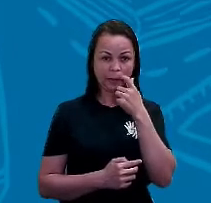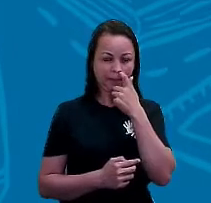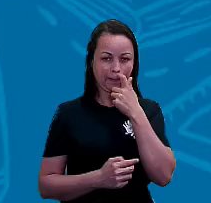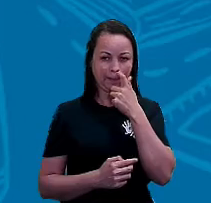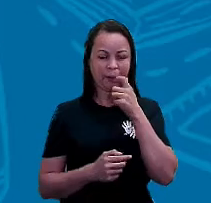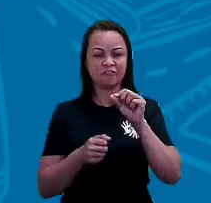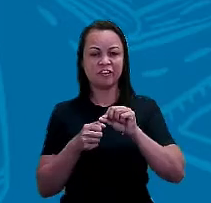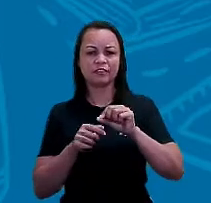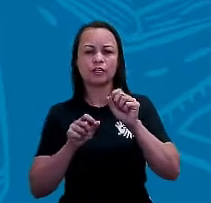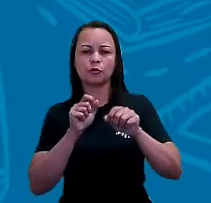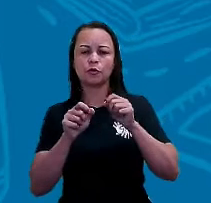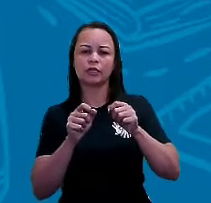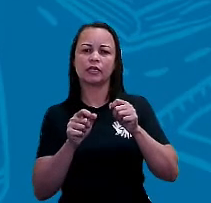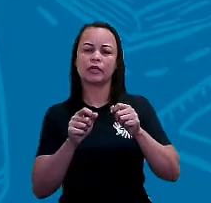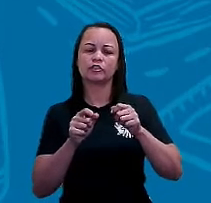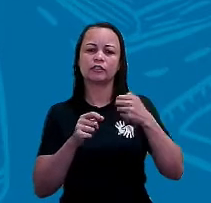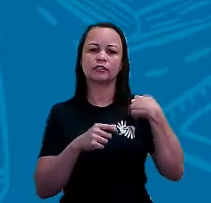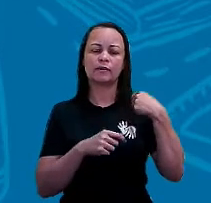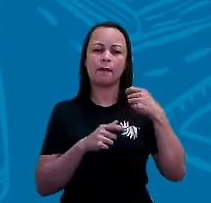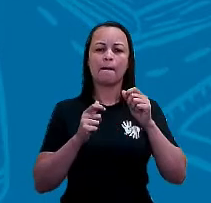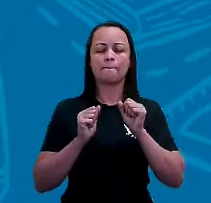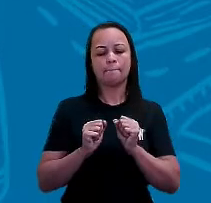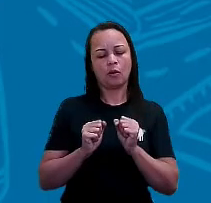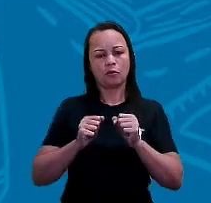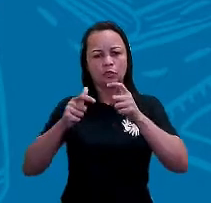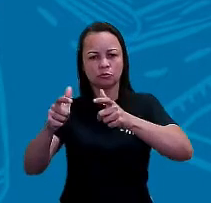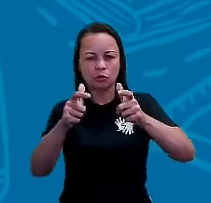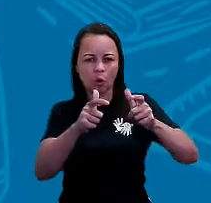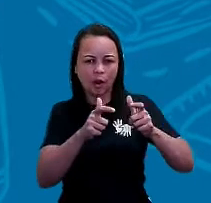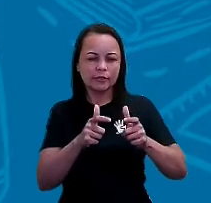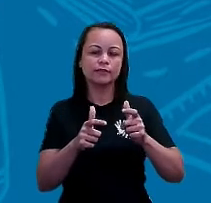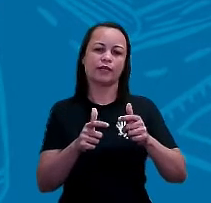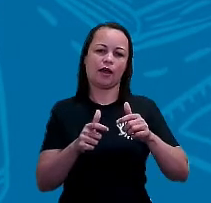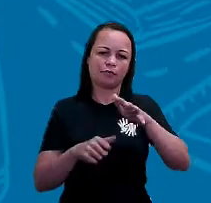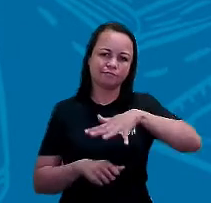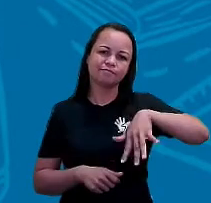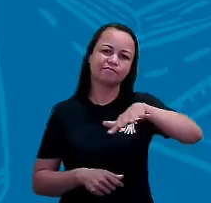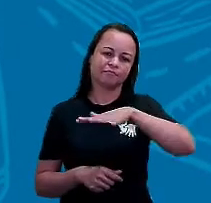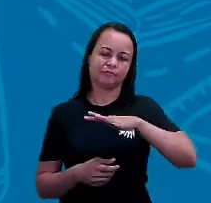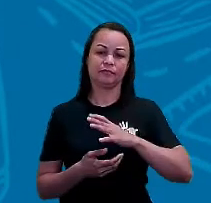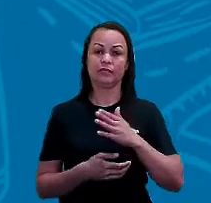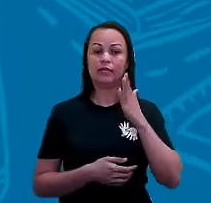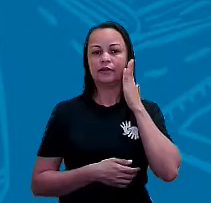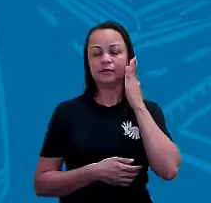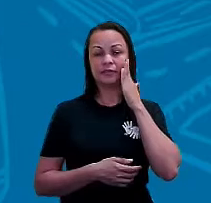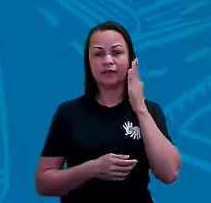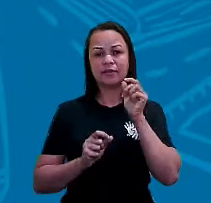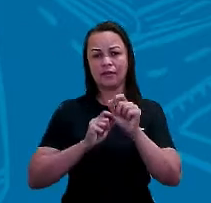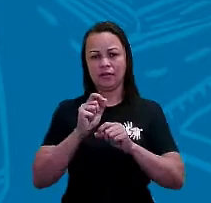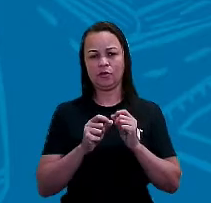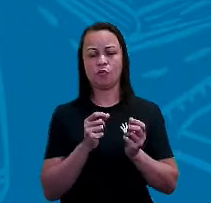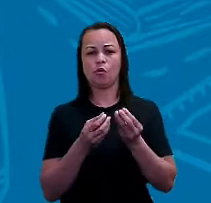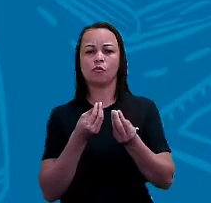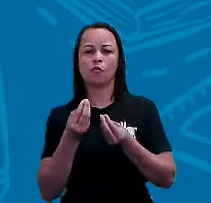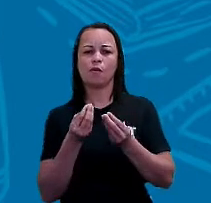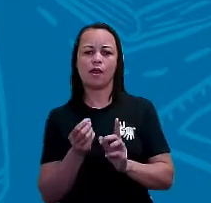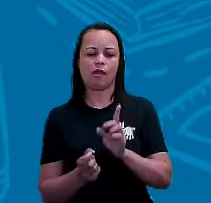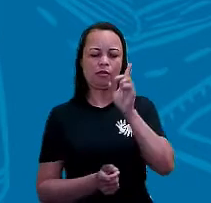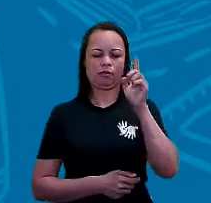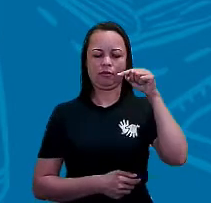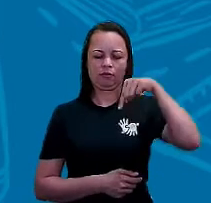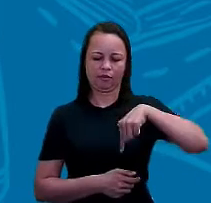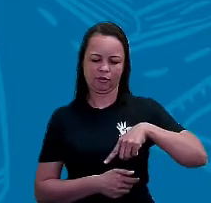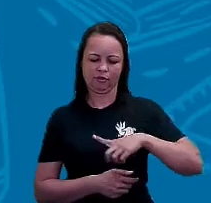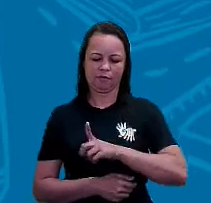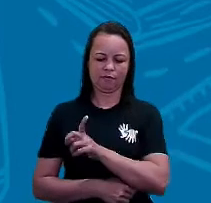consiga se localizar no espaço, tá certo? Para a gente saber entender justamente as direções, tá